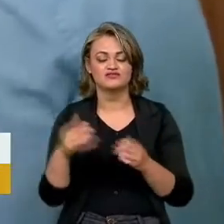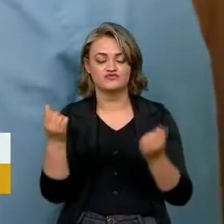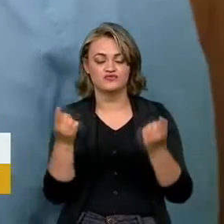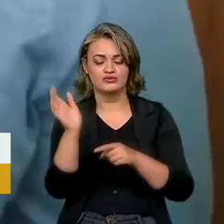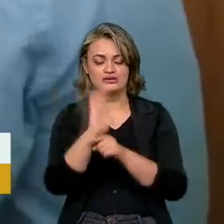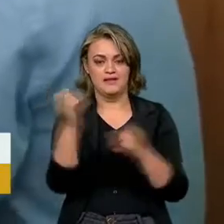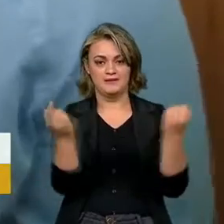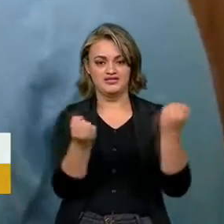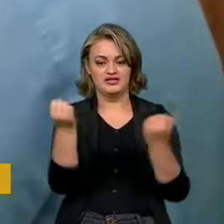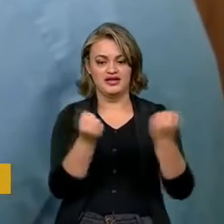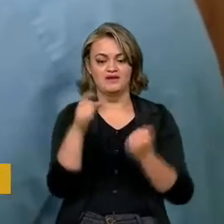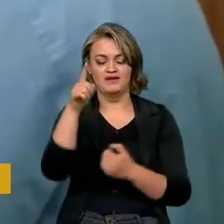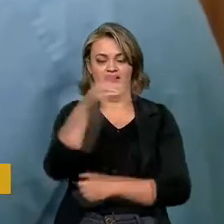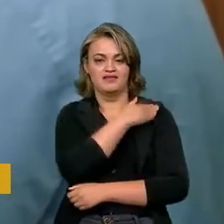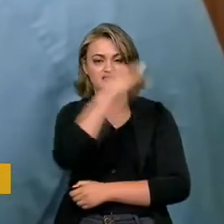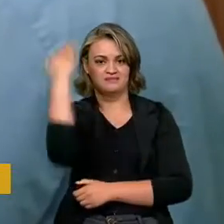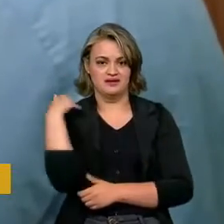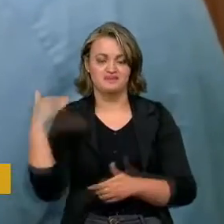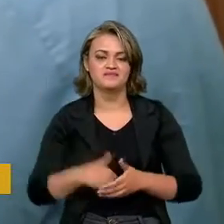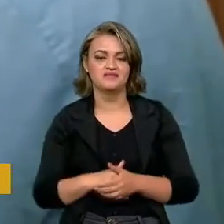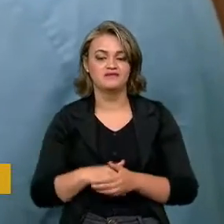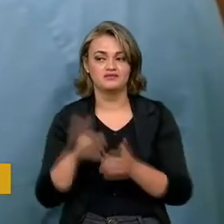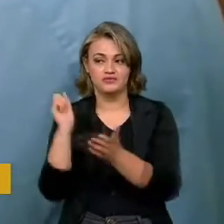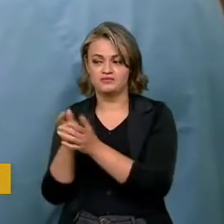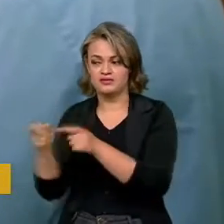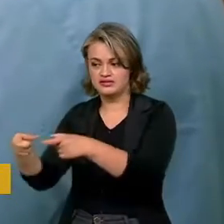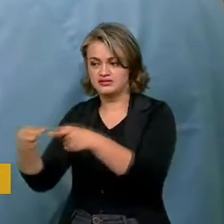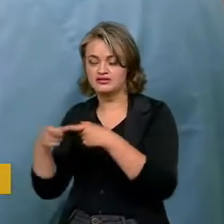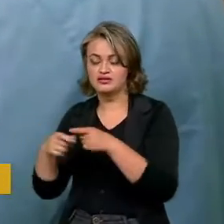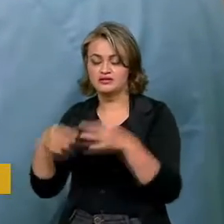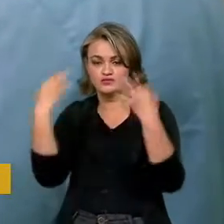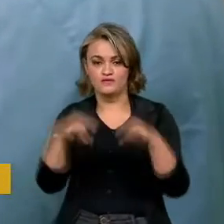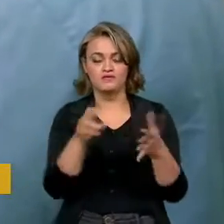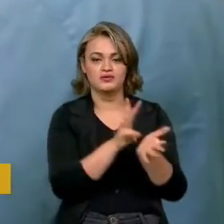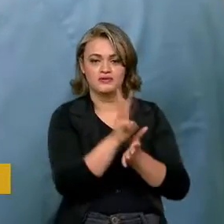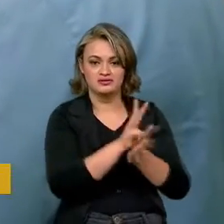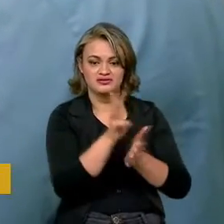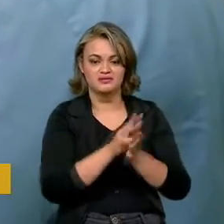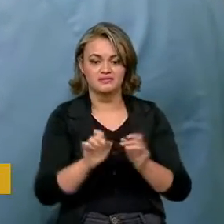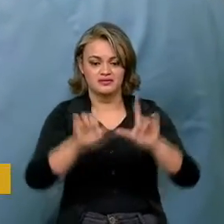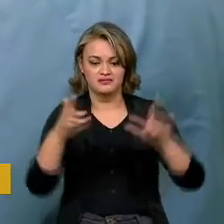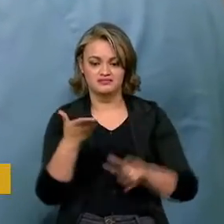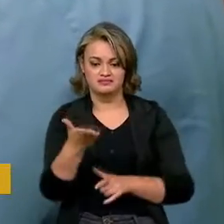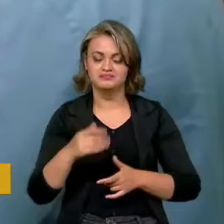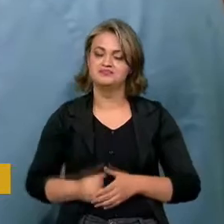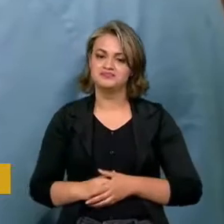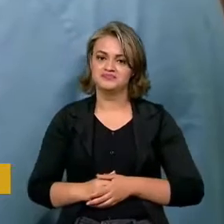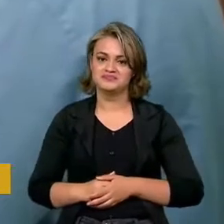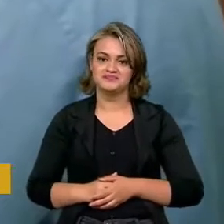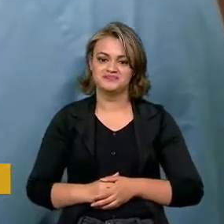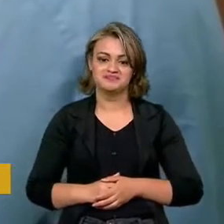-in nas cidades, que chega a Santa Maria. Ingressos no Simpla, depois confirme no WhatsApp, aí na tela. É muito